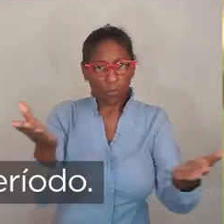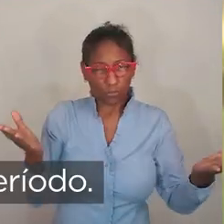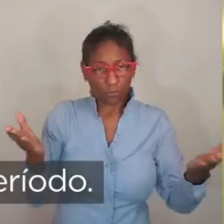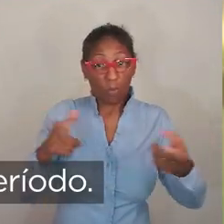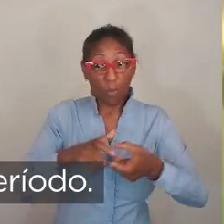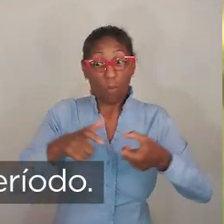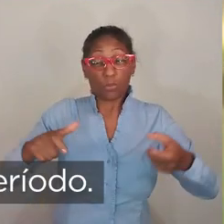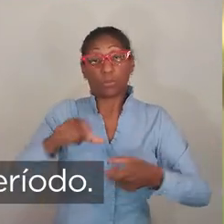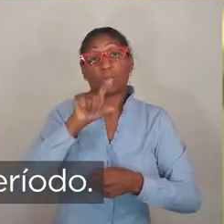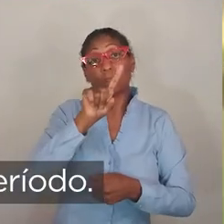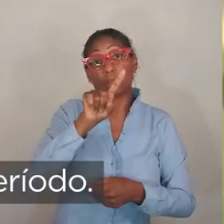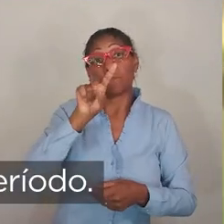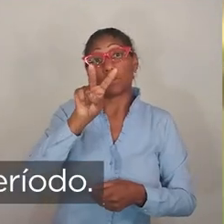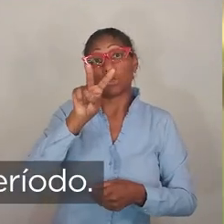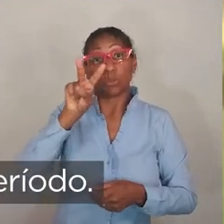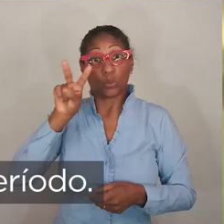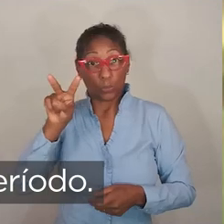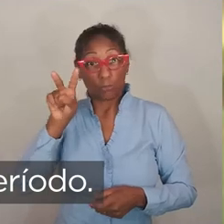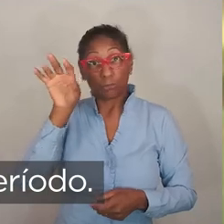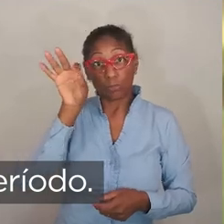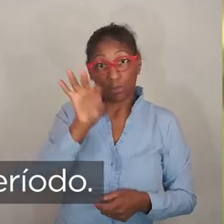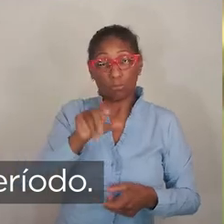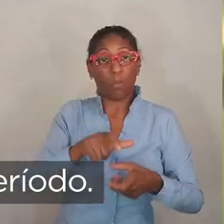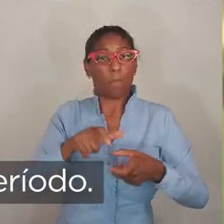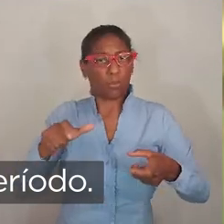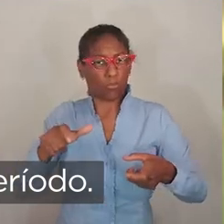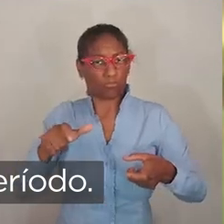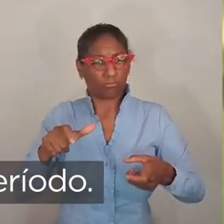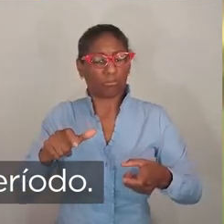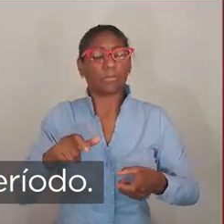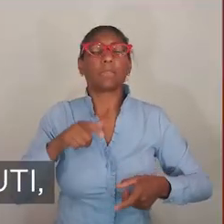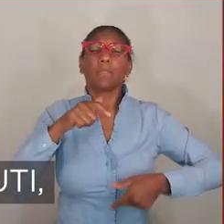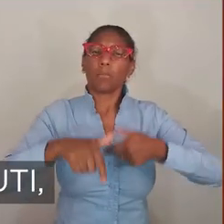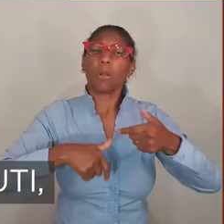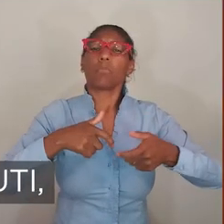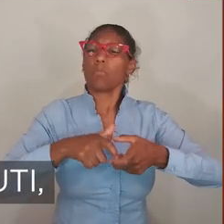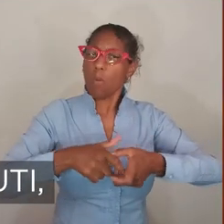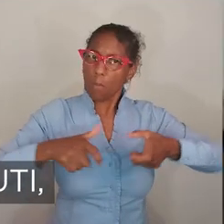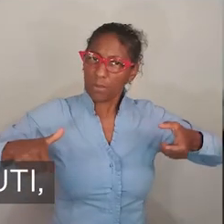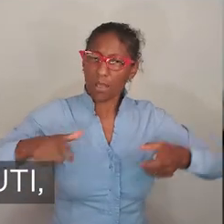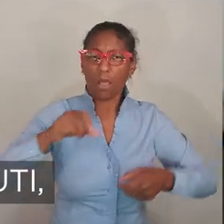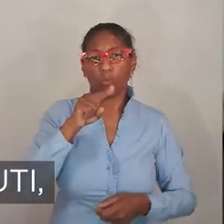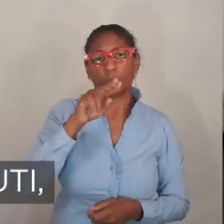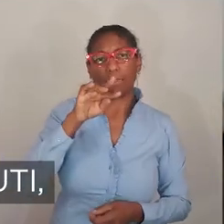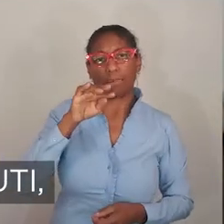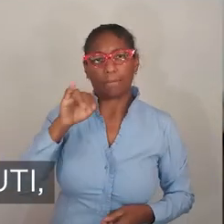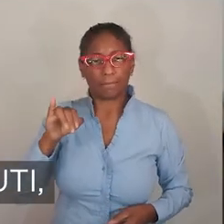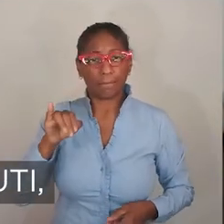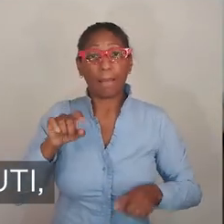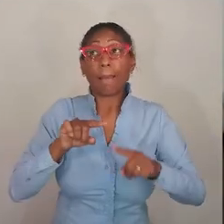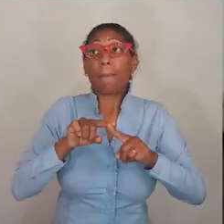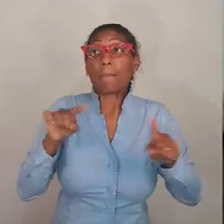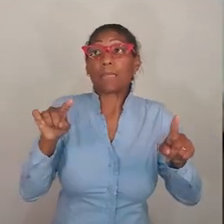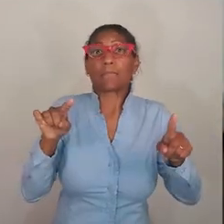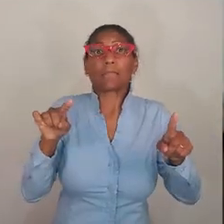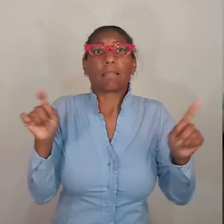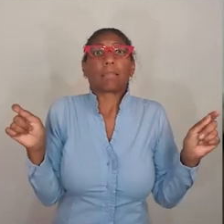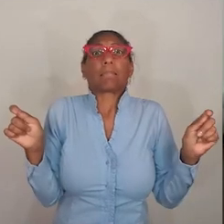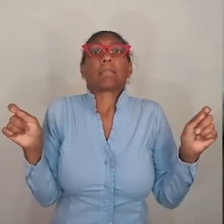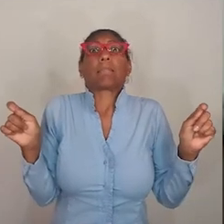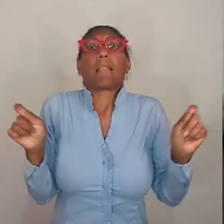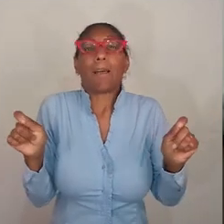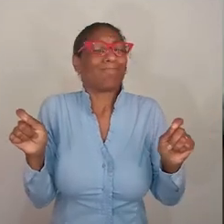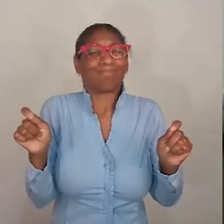O número de leitos já foi aumentado em 122% nesse período. Trabalhamos na lógica de ampliação das leitos de UTI, mas não é